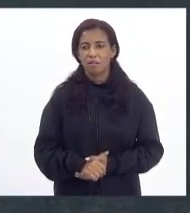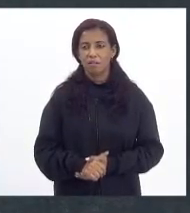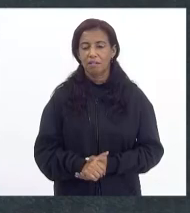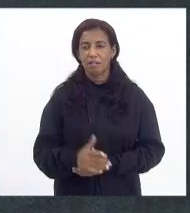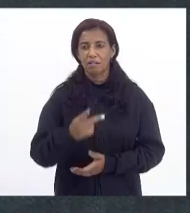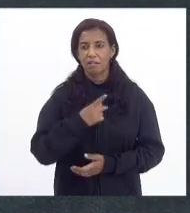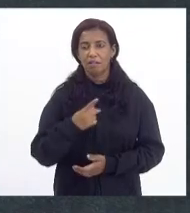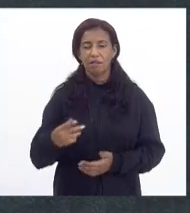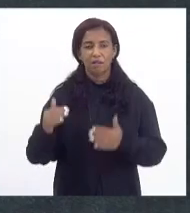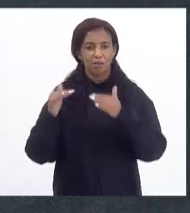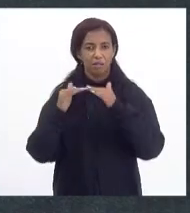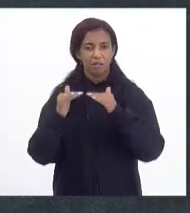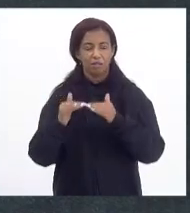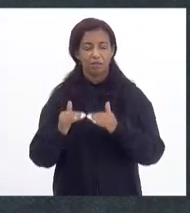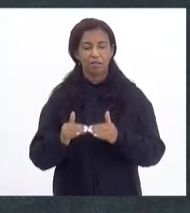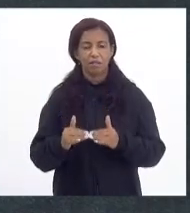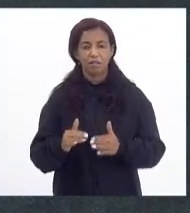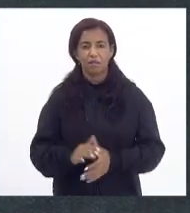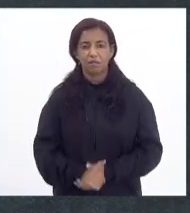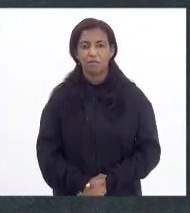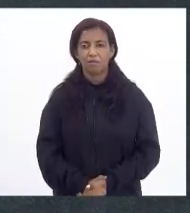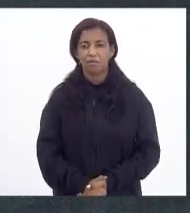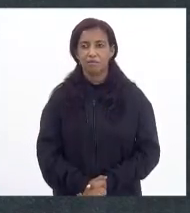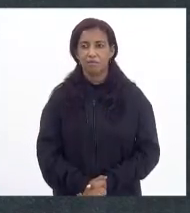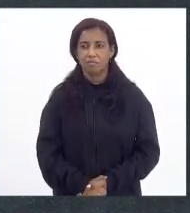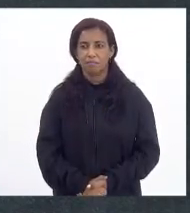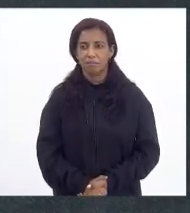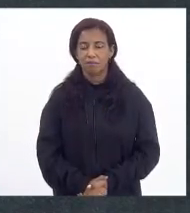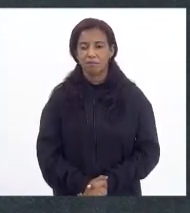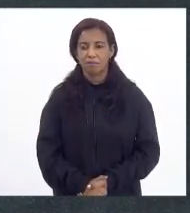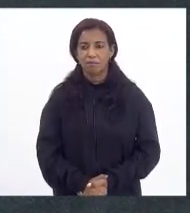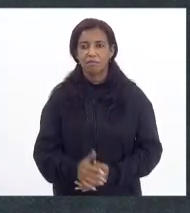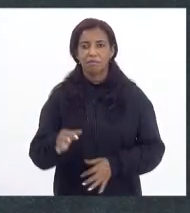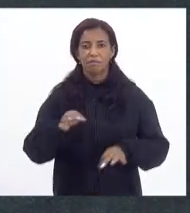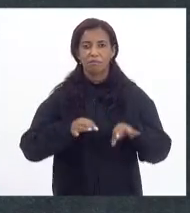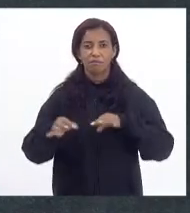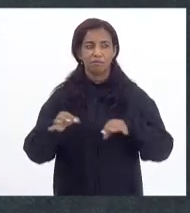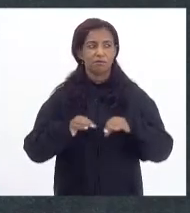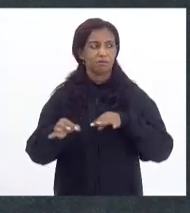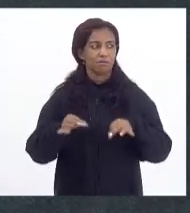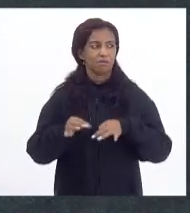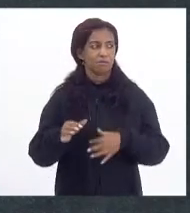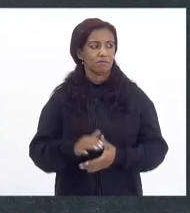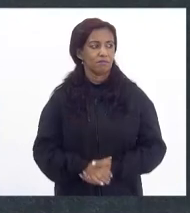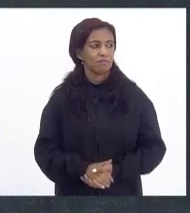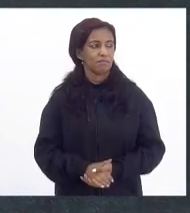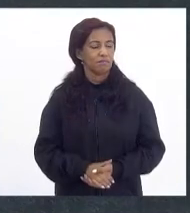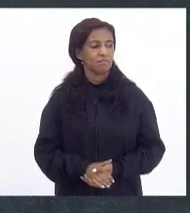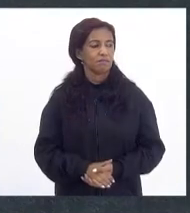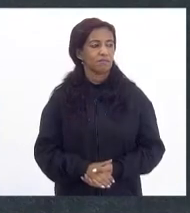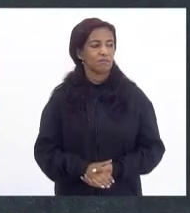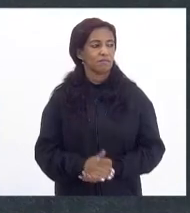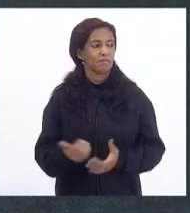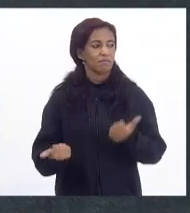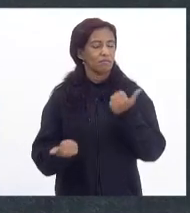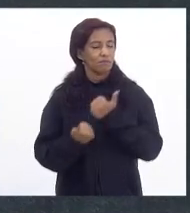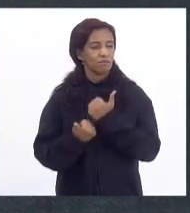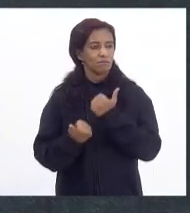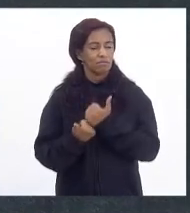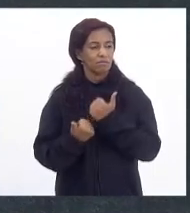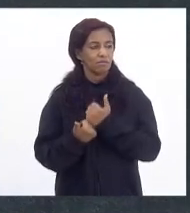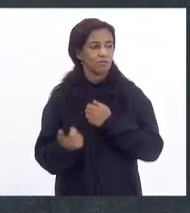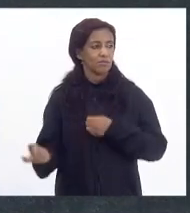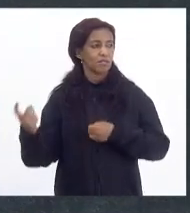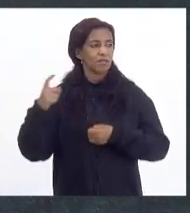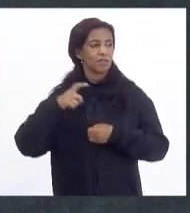presidente. voto favorável no mérito ao projeto e evidentemente ao substitutivo que vai